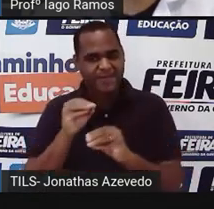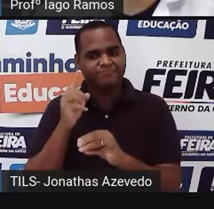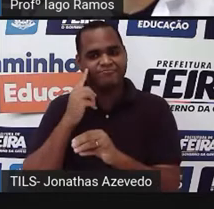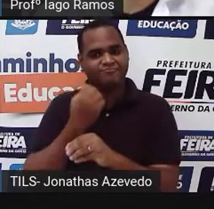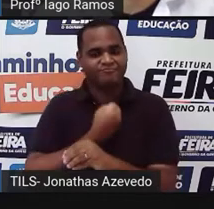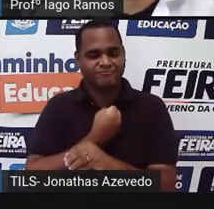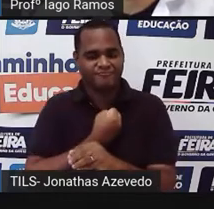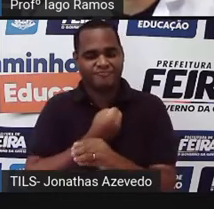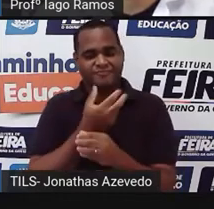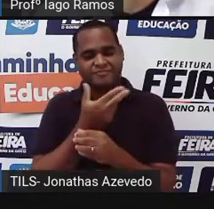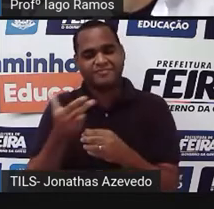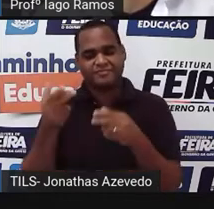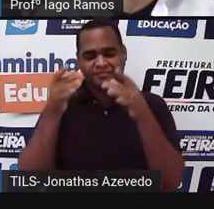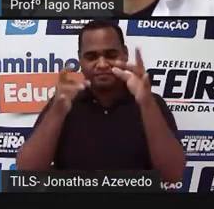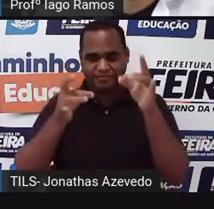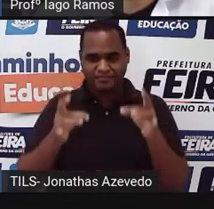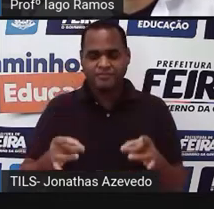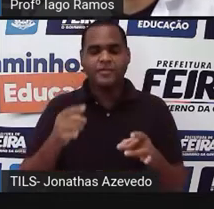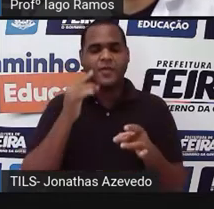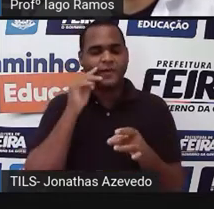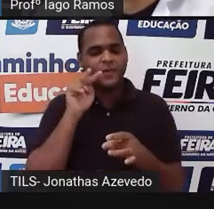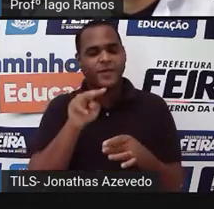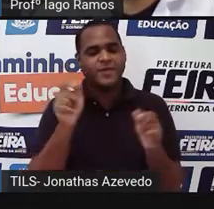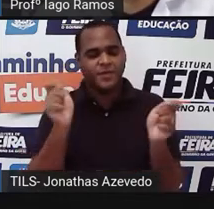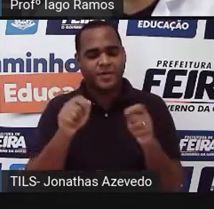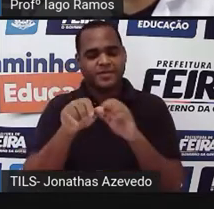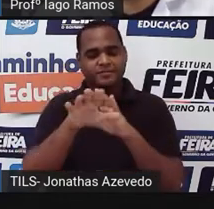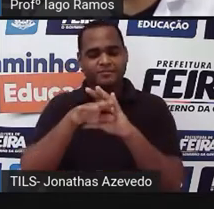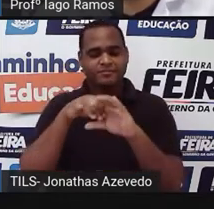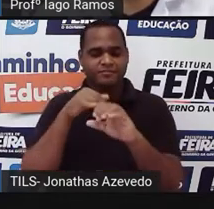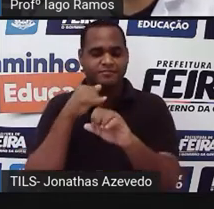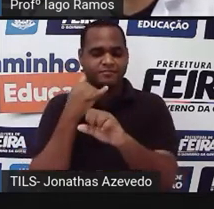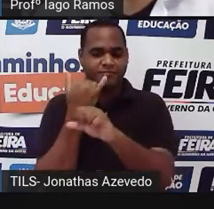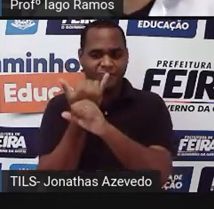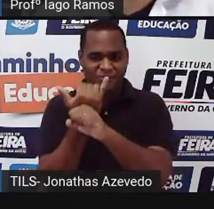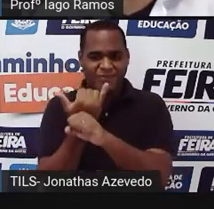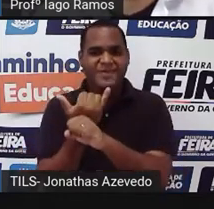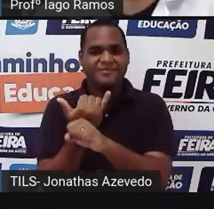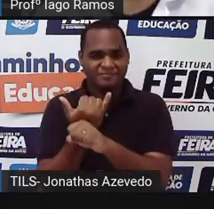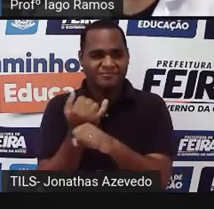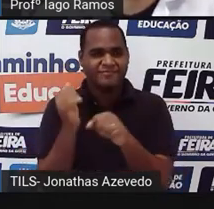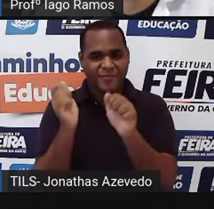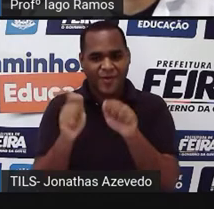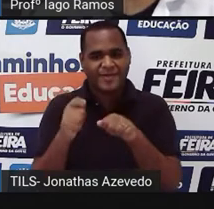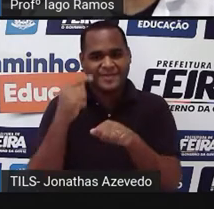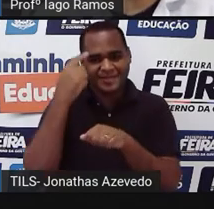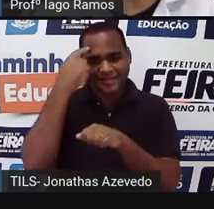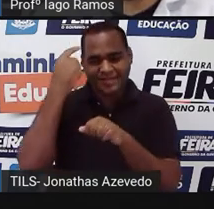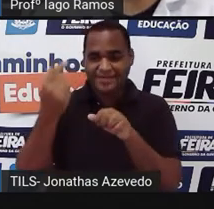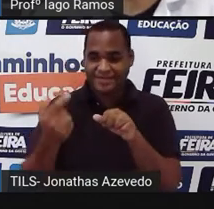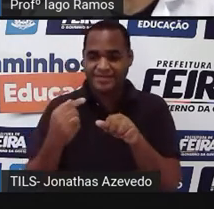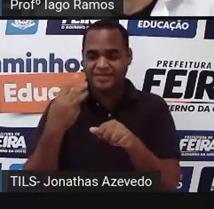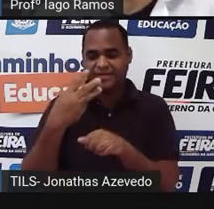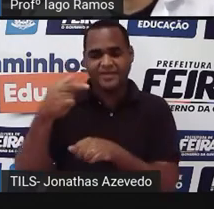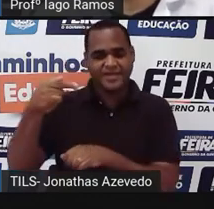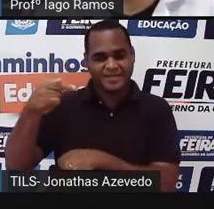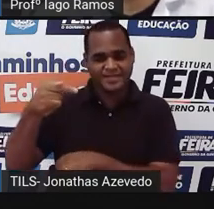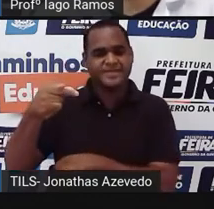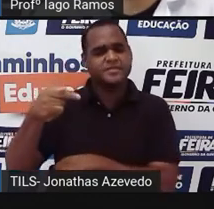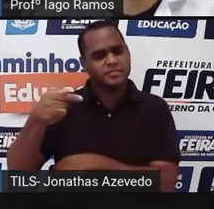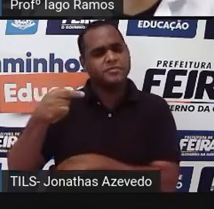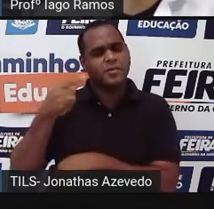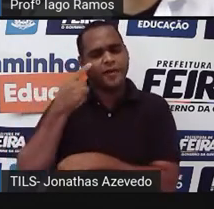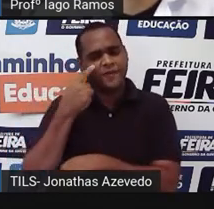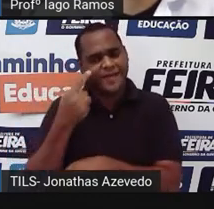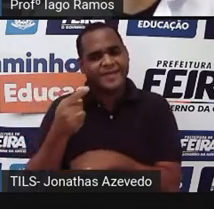detalhes sobre isso, você pode assistir a aula anterior a essa aqui, foi a aula de número 37, e que você